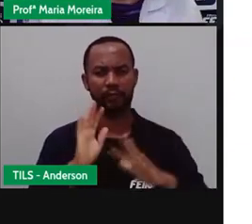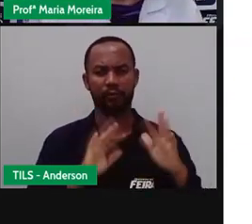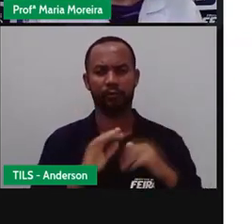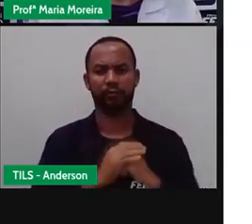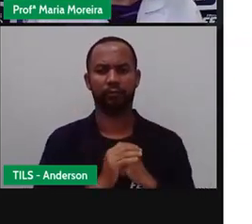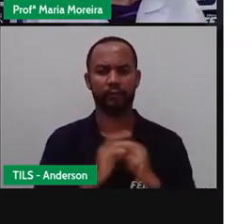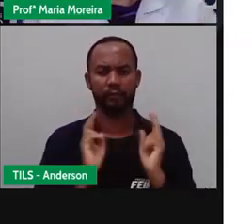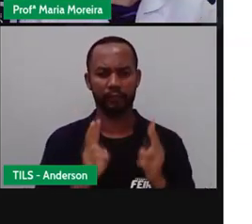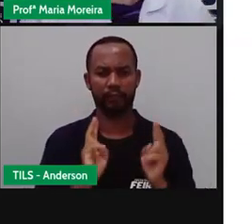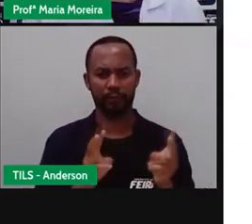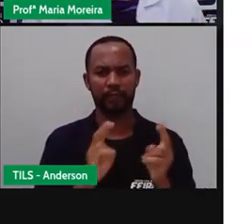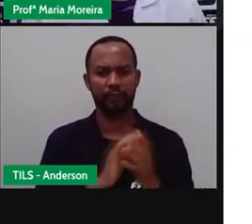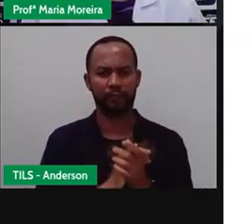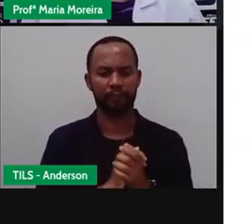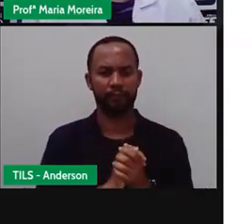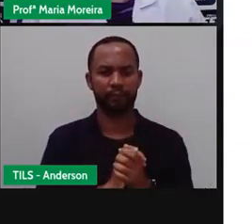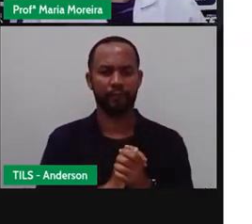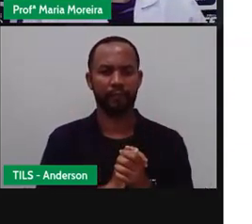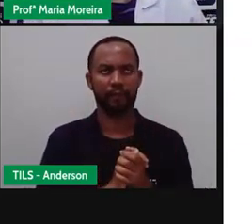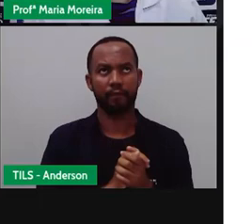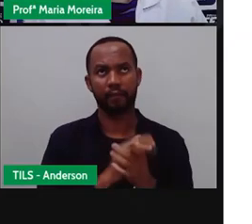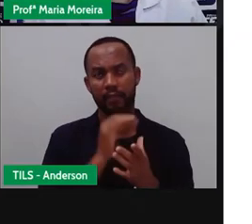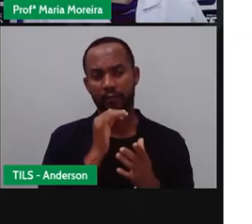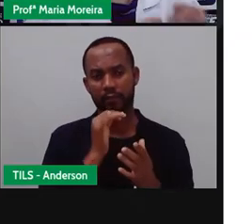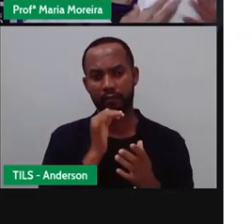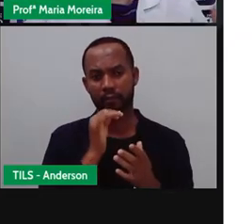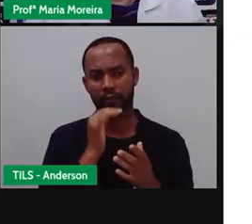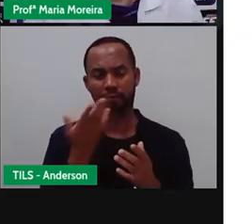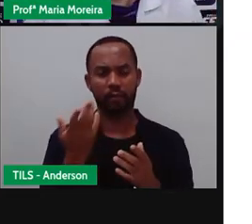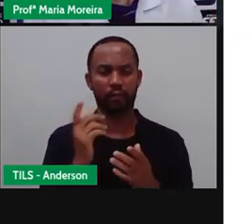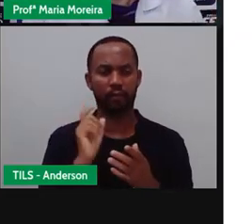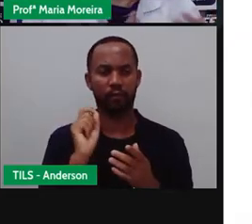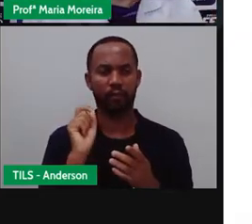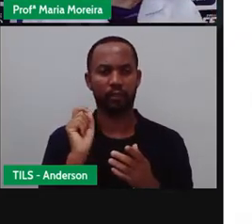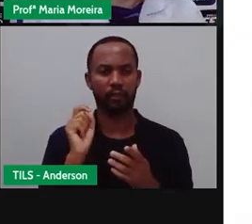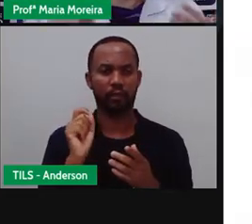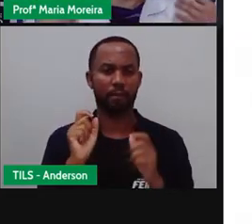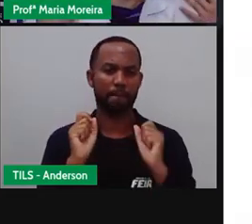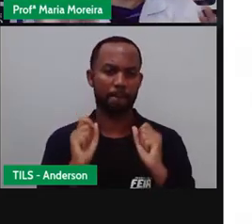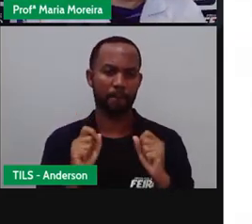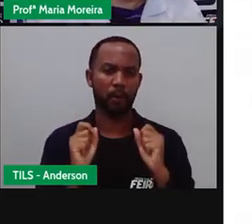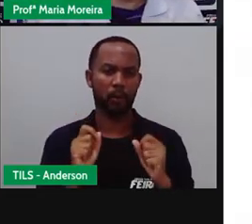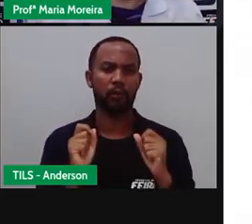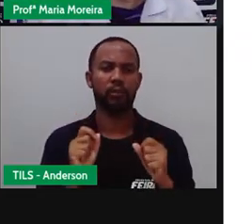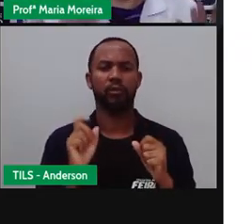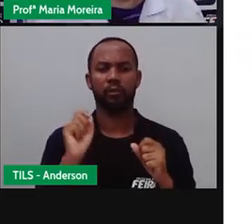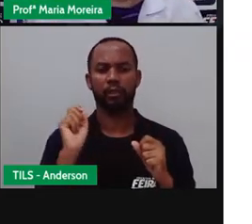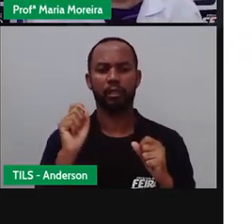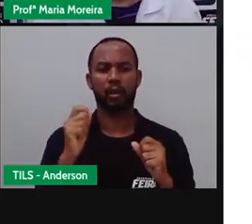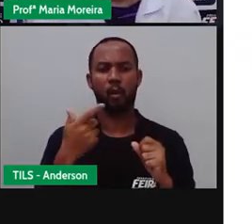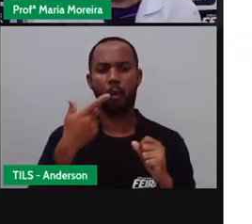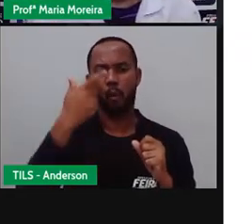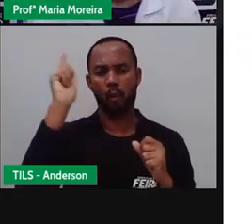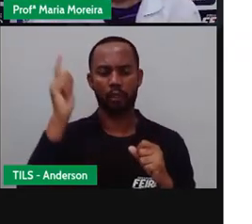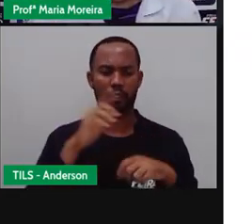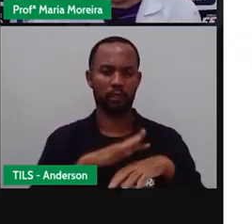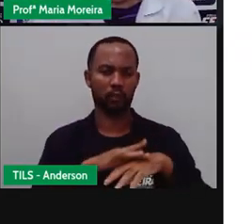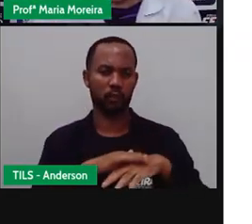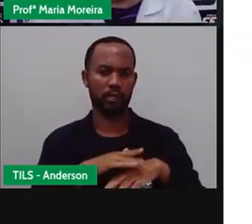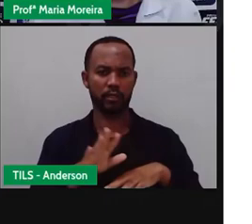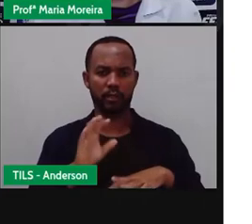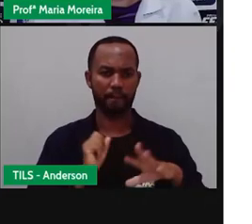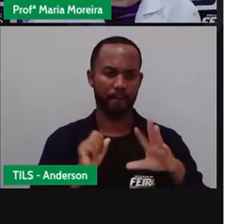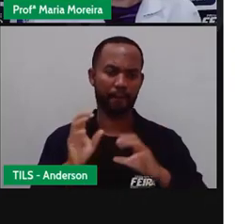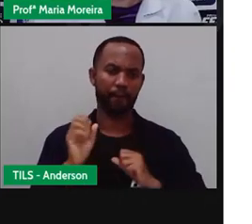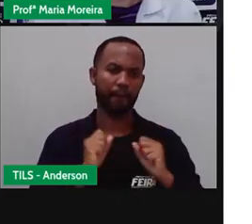Tipo Né? De De atitude Aí Que possa Possibilitar Que outras Doenças Se aproximem Da